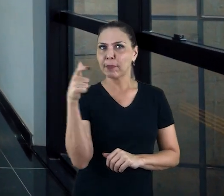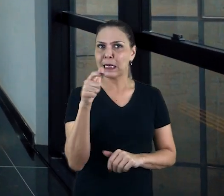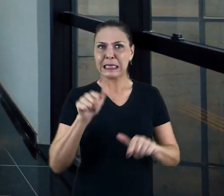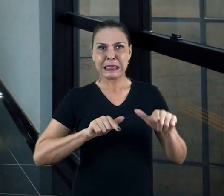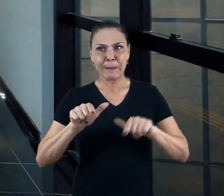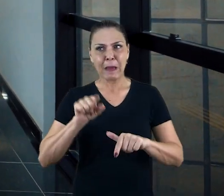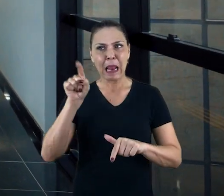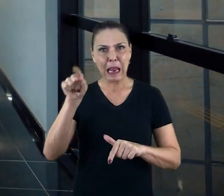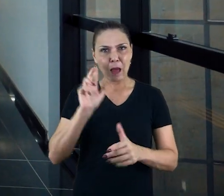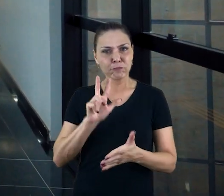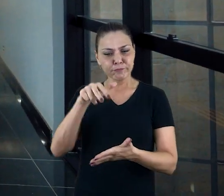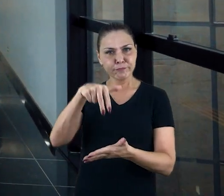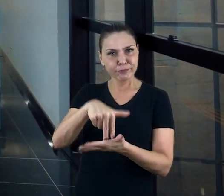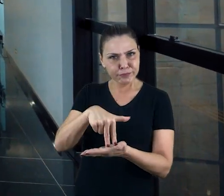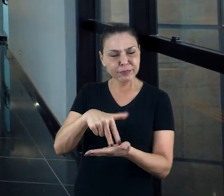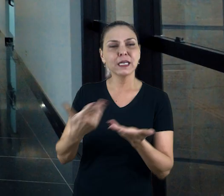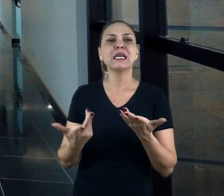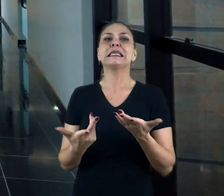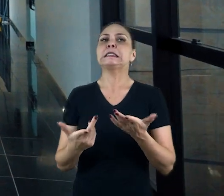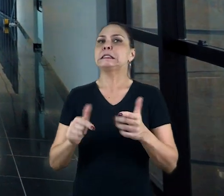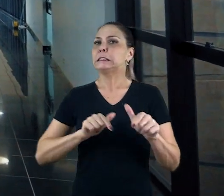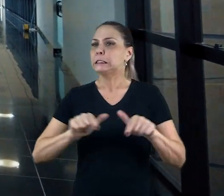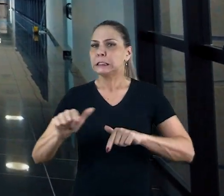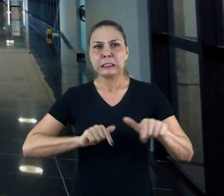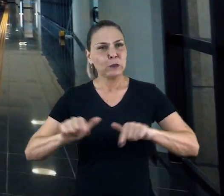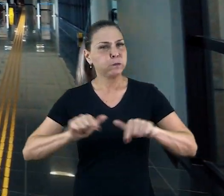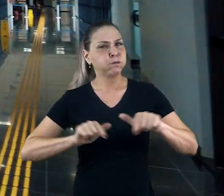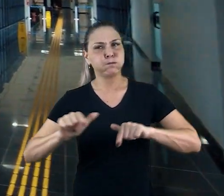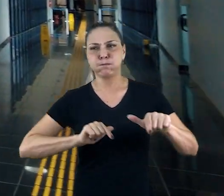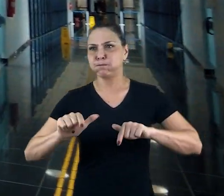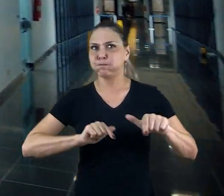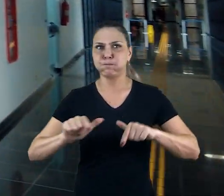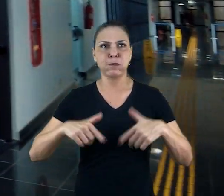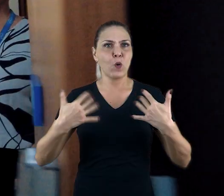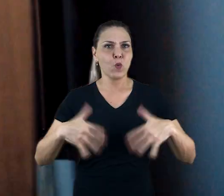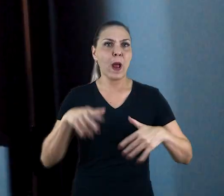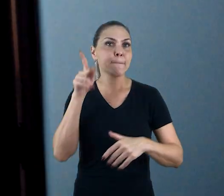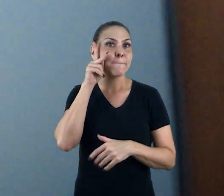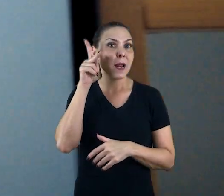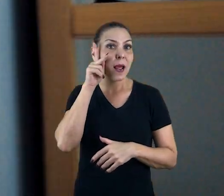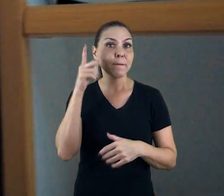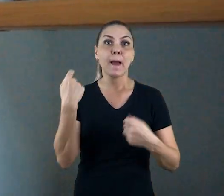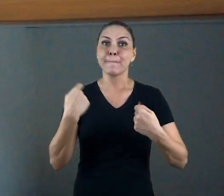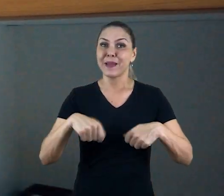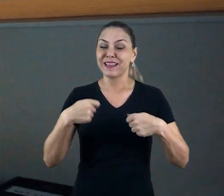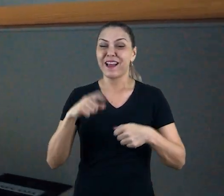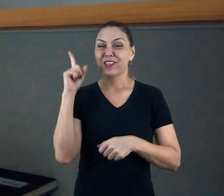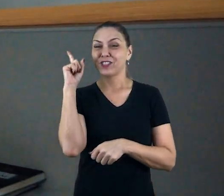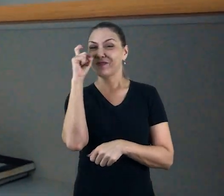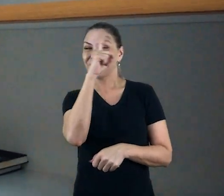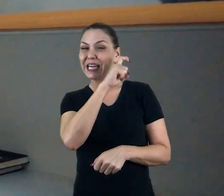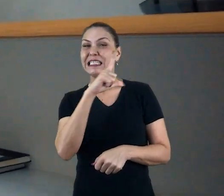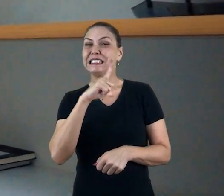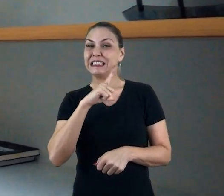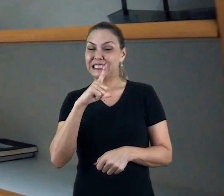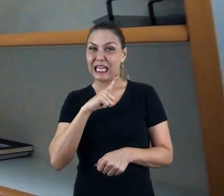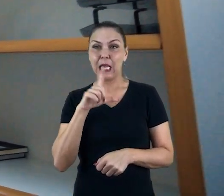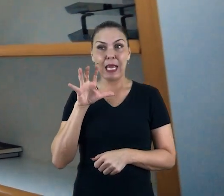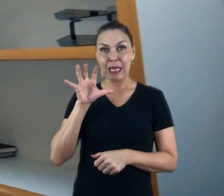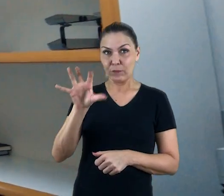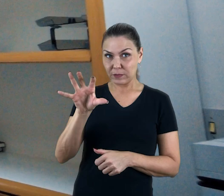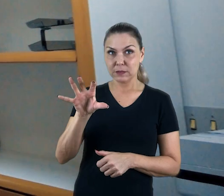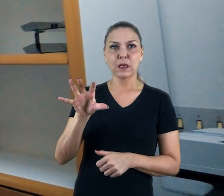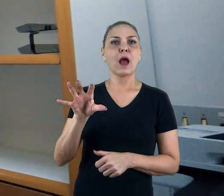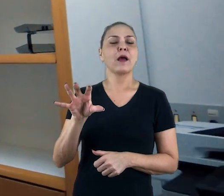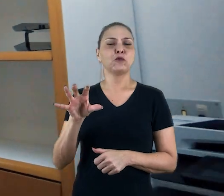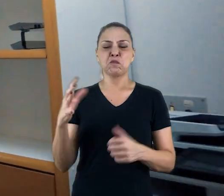muito interessante, foi um trabalho bem árduo, muito trabalho, muito trabalho. A Paraíba tem muitas dificuldades, é